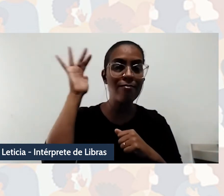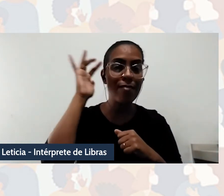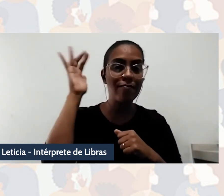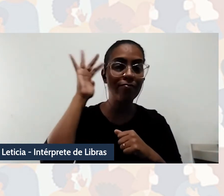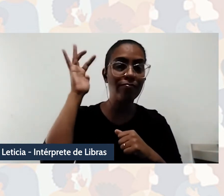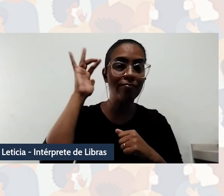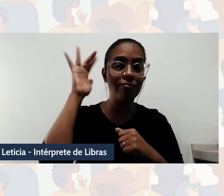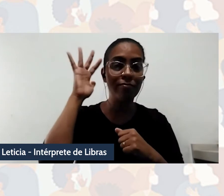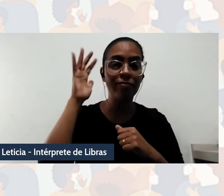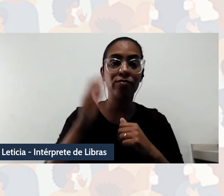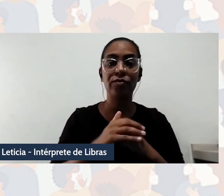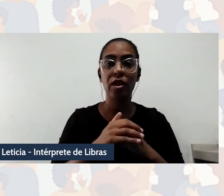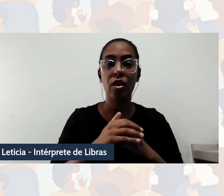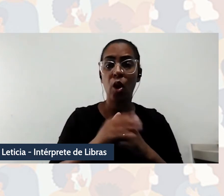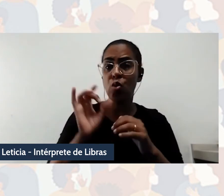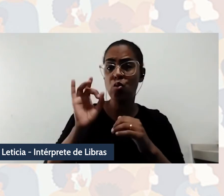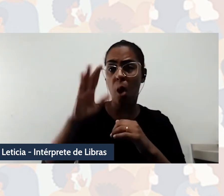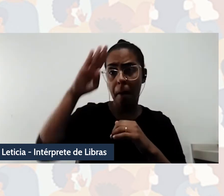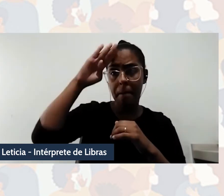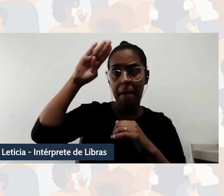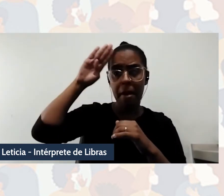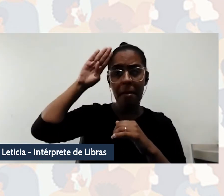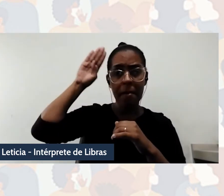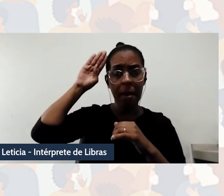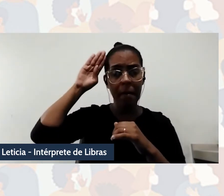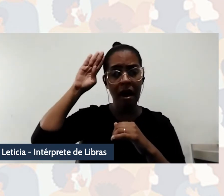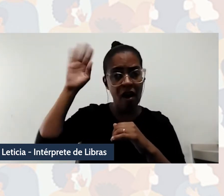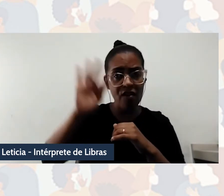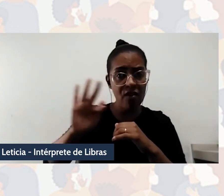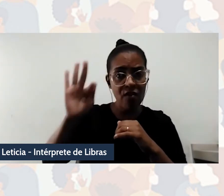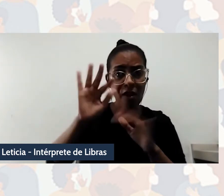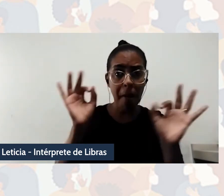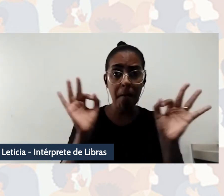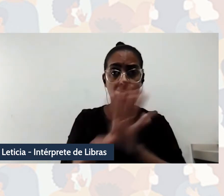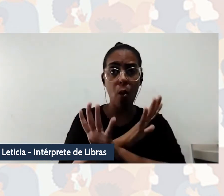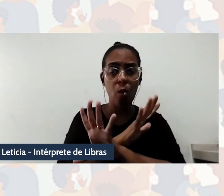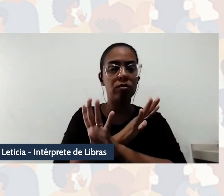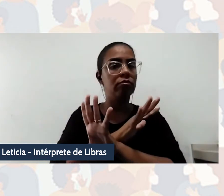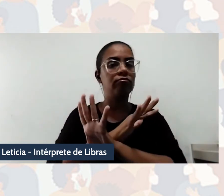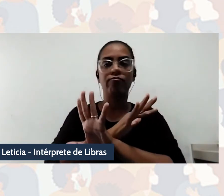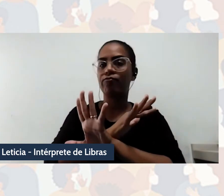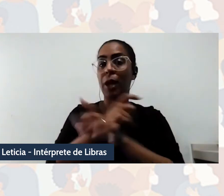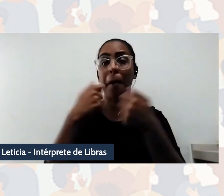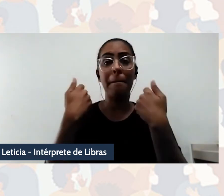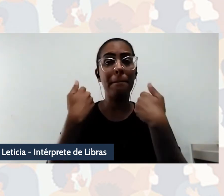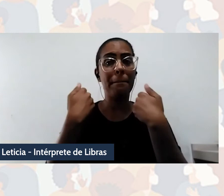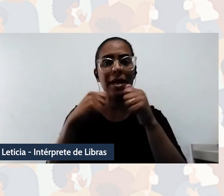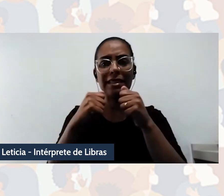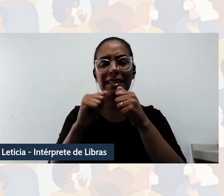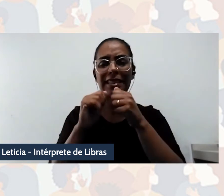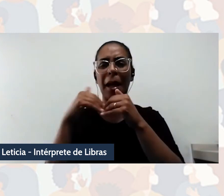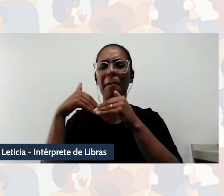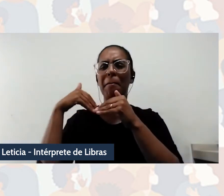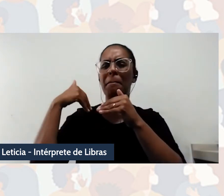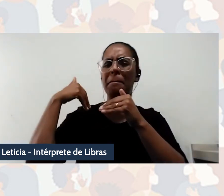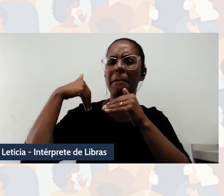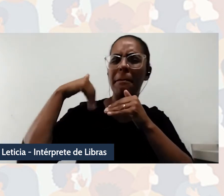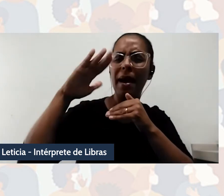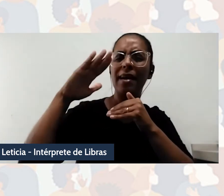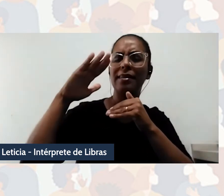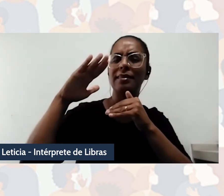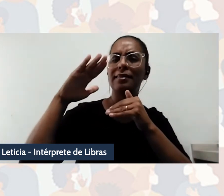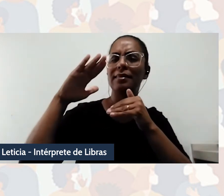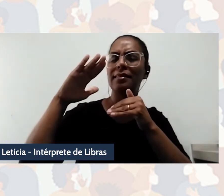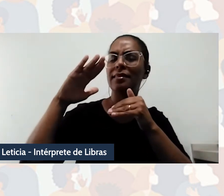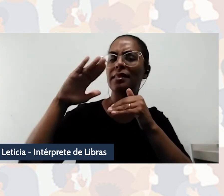dos muros acadêmicos. Isso, evidentemente, não é uma novidade enquanto discurso, enquanto desejo, mas